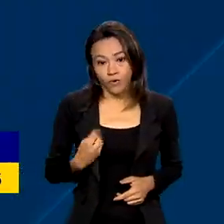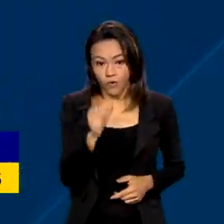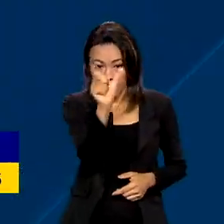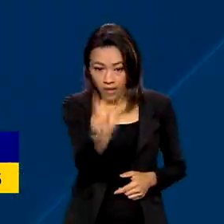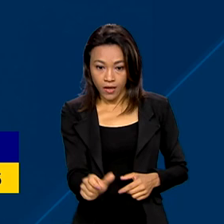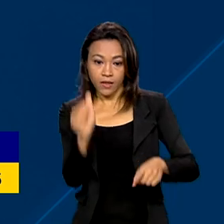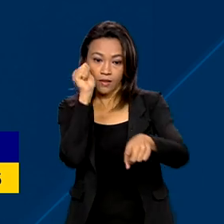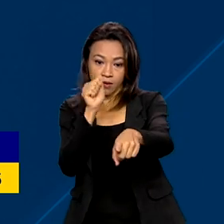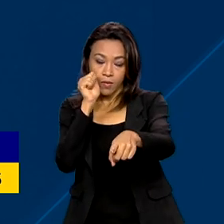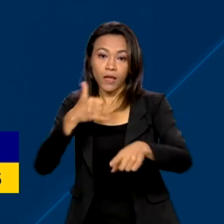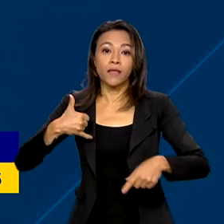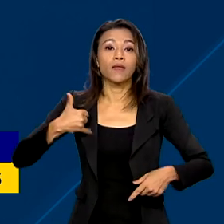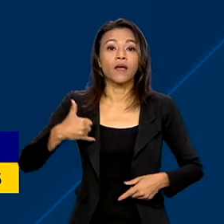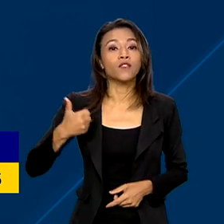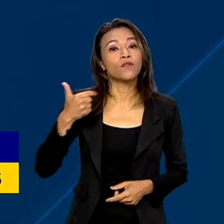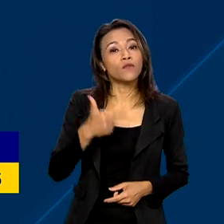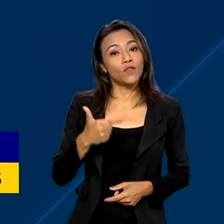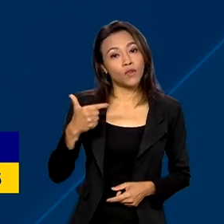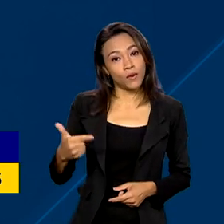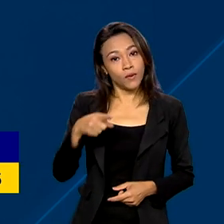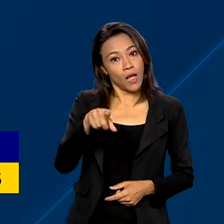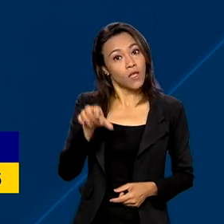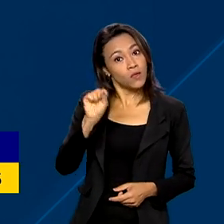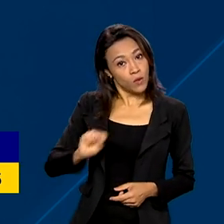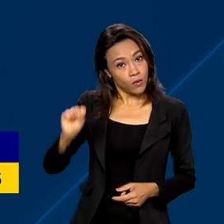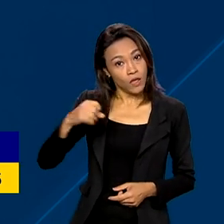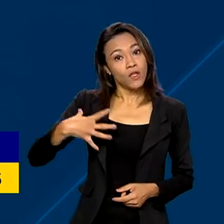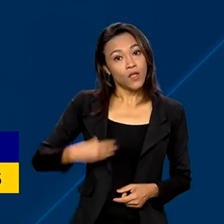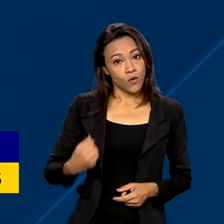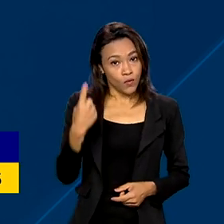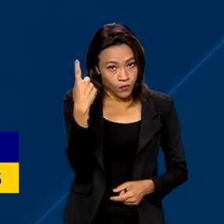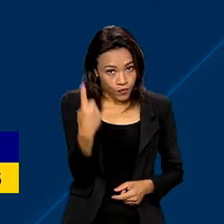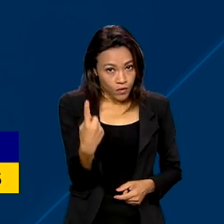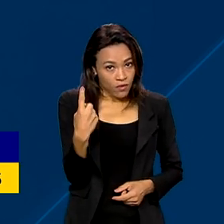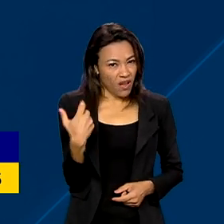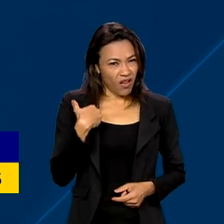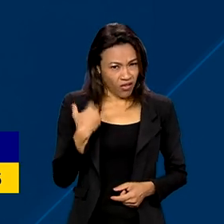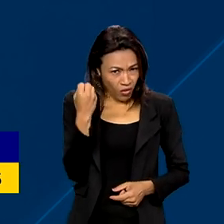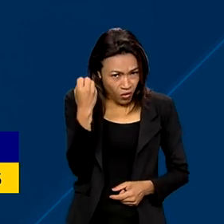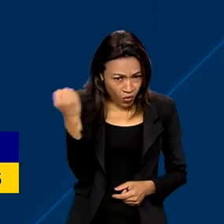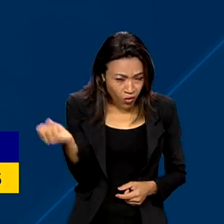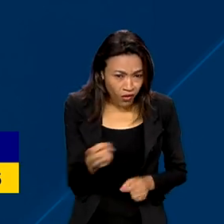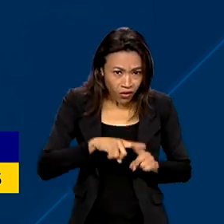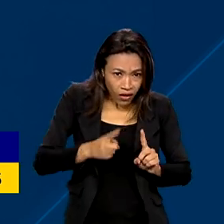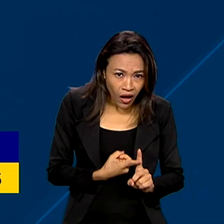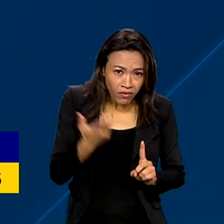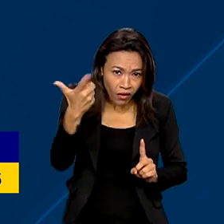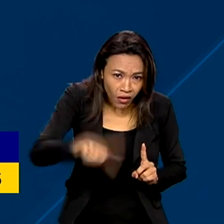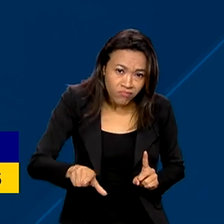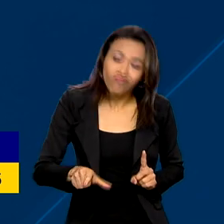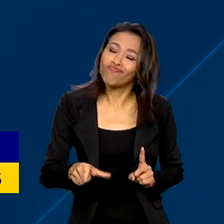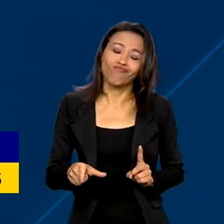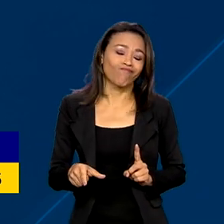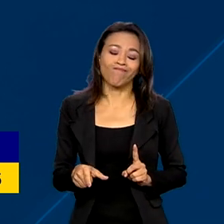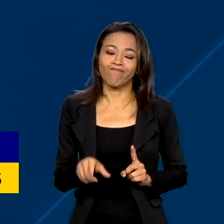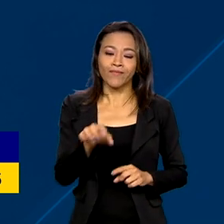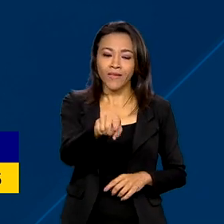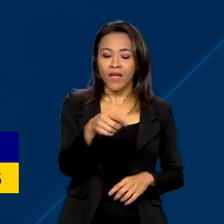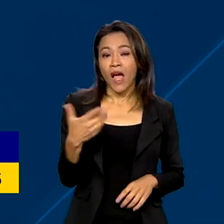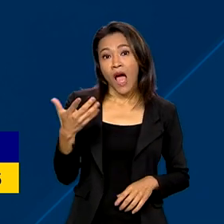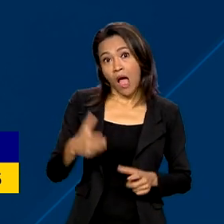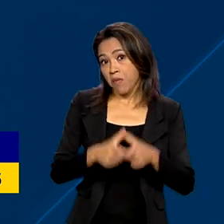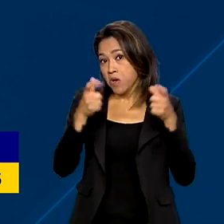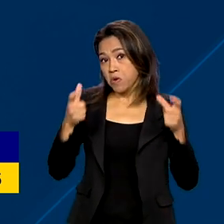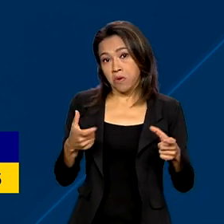gaúcha Emily tem 22 anos, é solteira e tem um filho. Ela não quer novas gestações. Nem todas querem ter o seu segundo